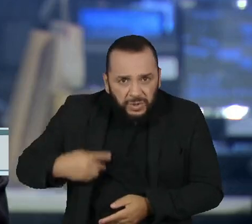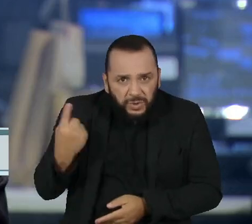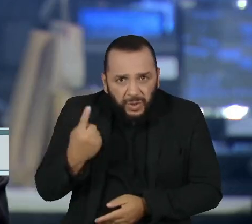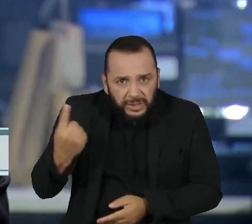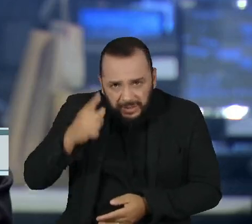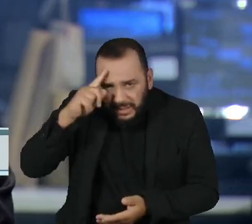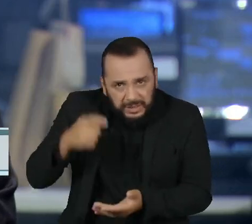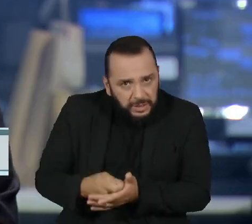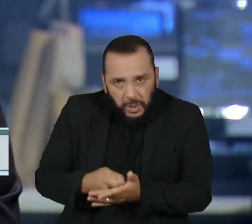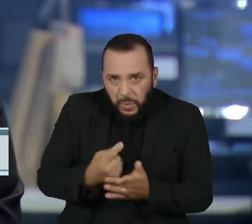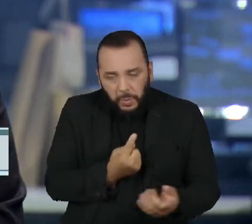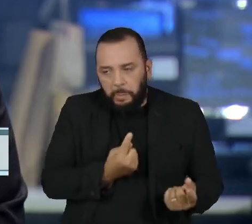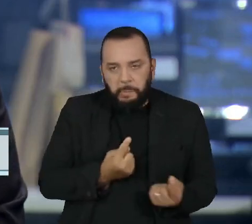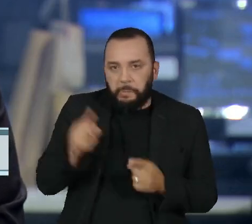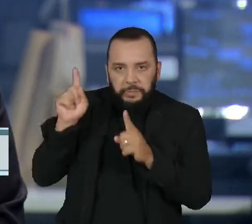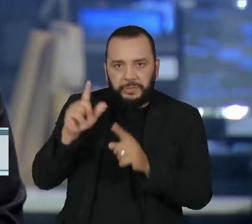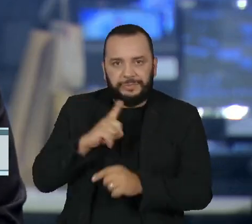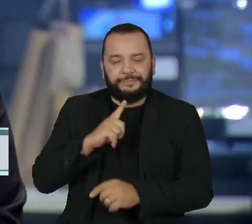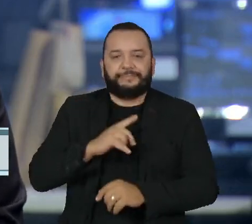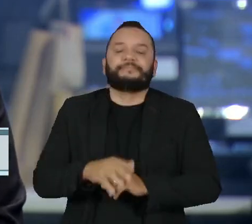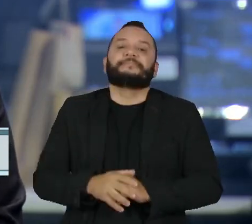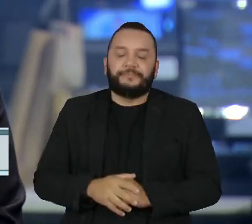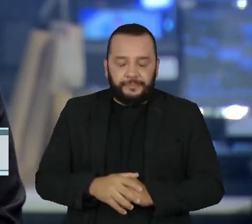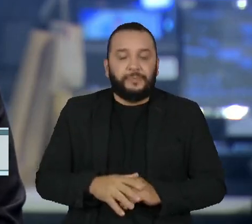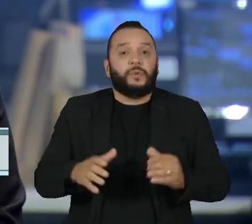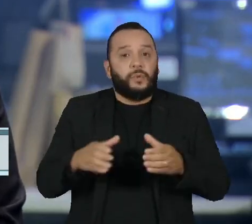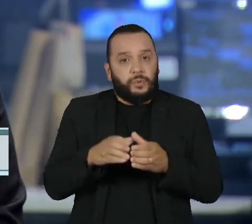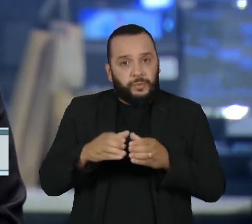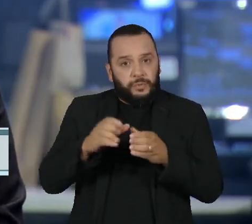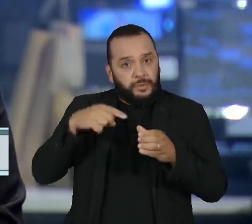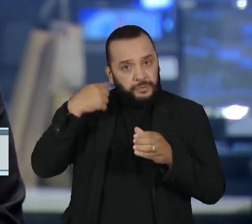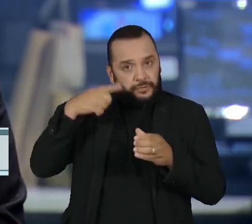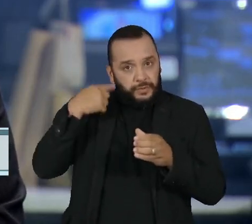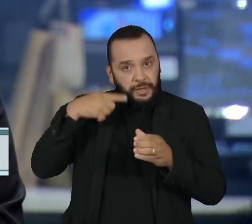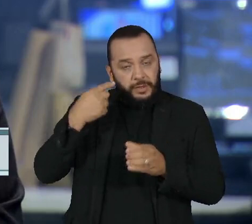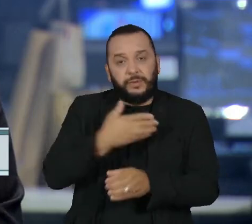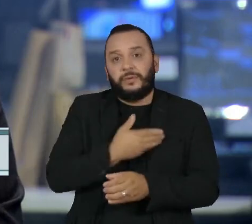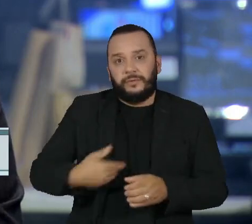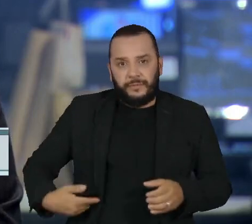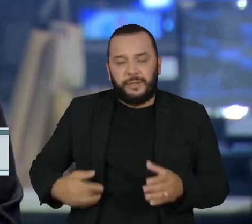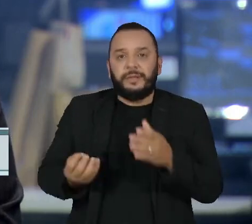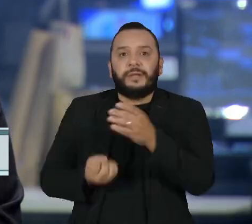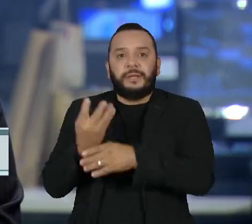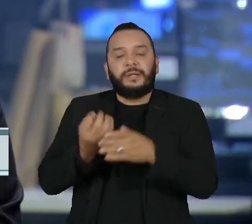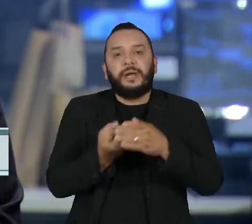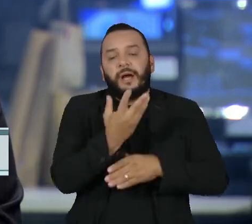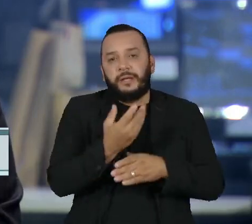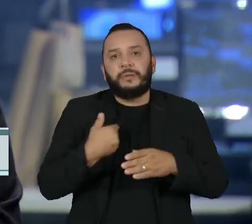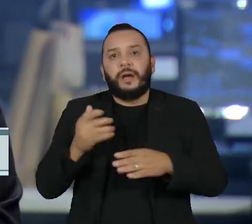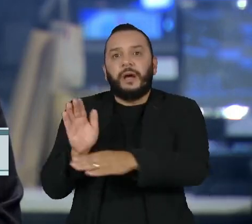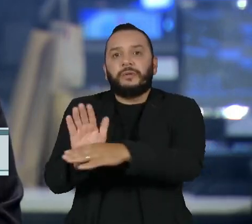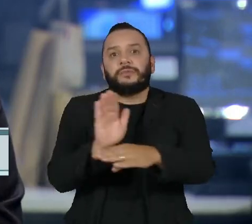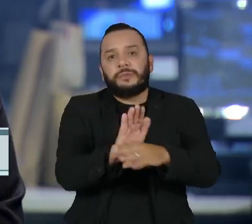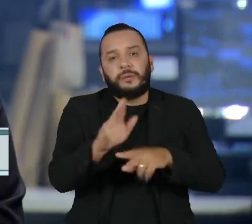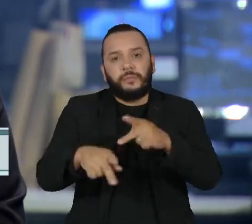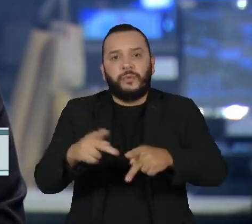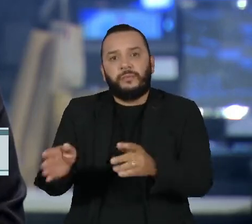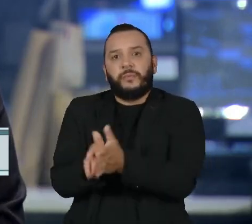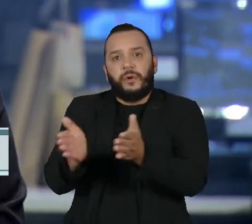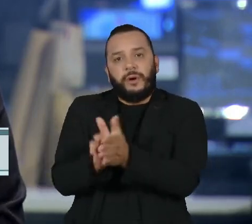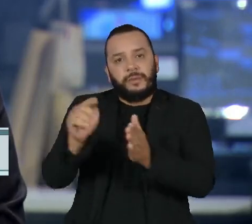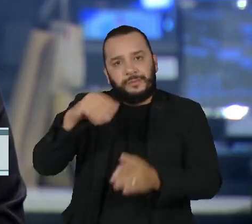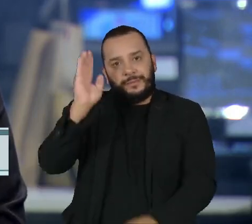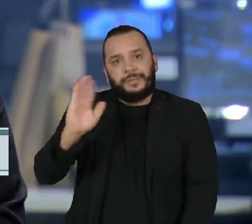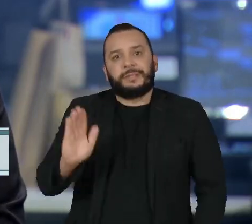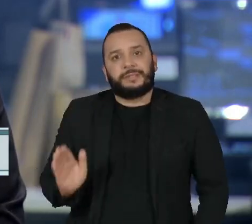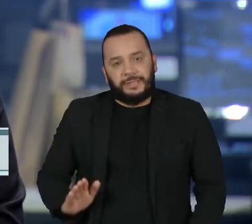As defensorias públicas foram criadas para dar voz e defender os direitos da população mais vulnerável do país. Mas um